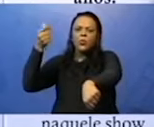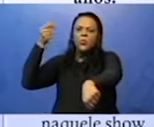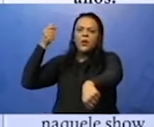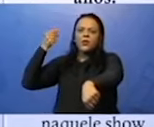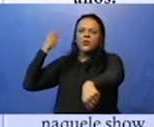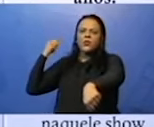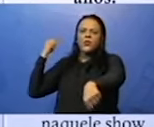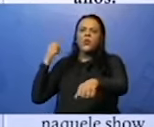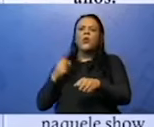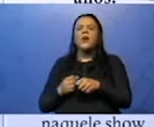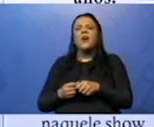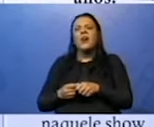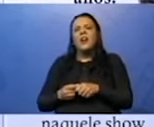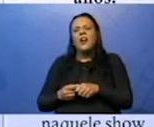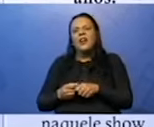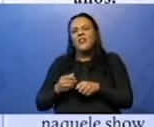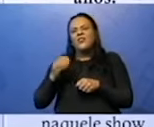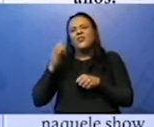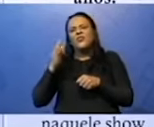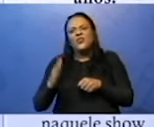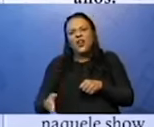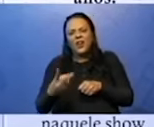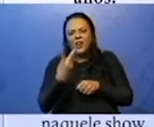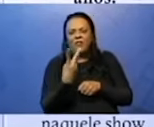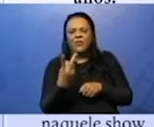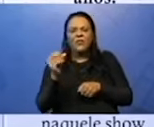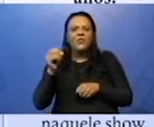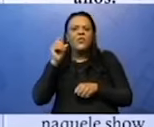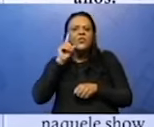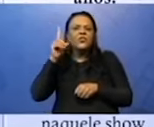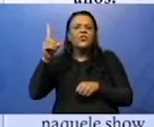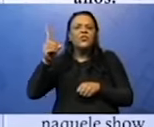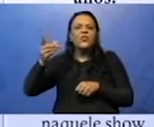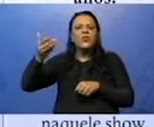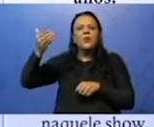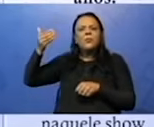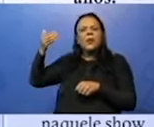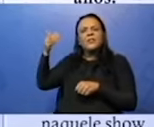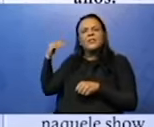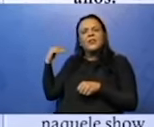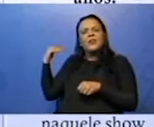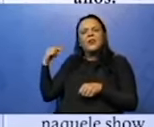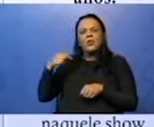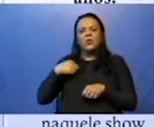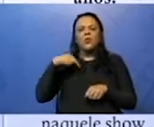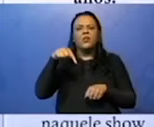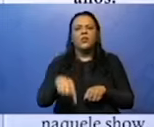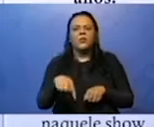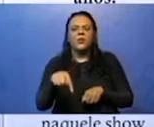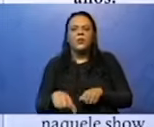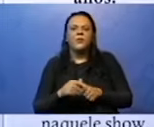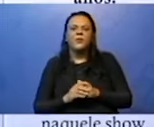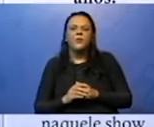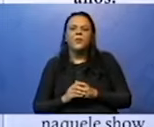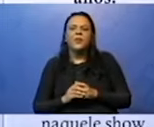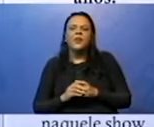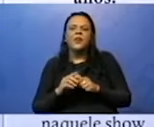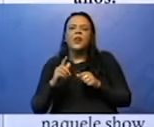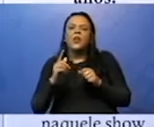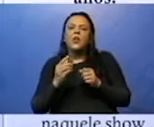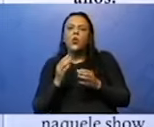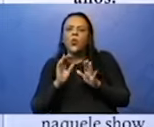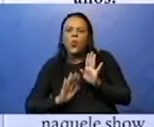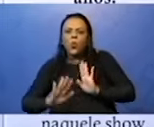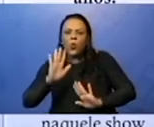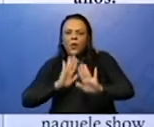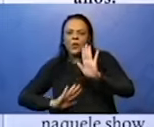aqui, nota, não vai para o plural, não é fazem 20 dias, é faz. Faz um dia, faz dois dias, faz